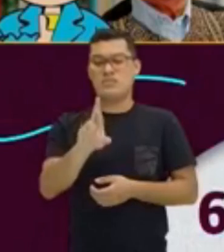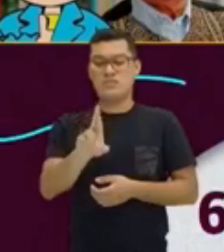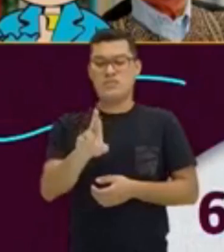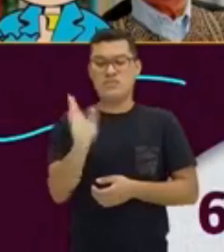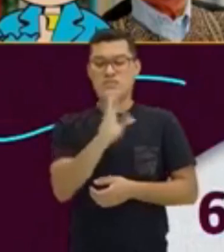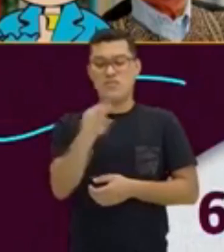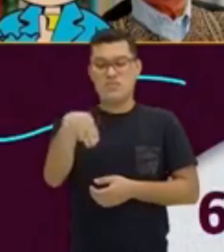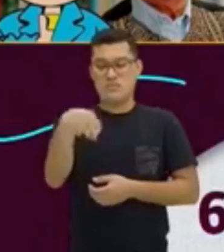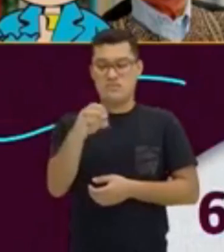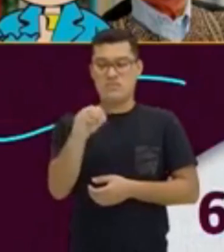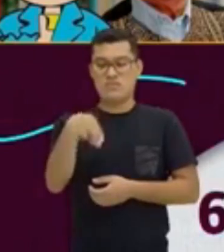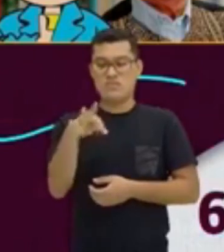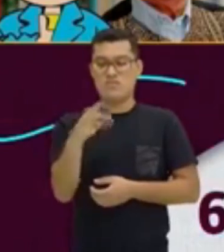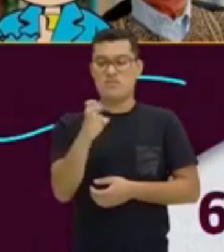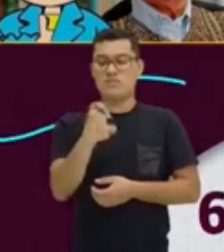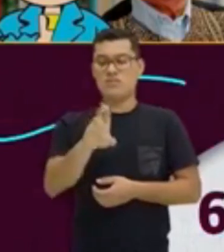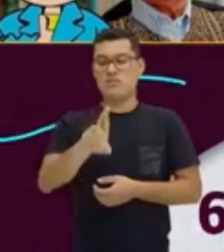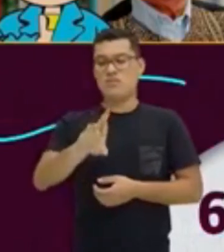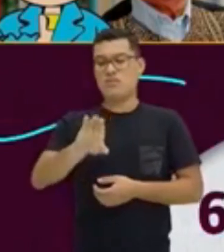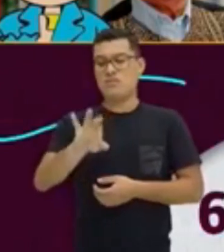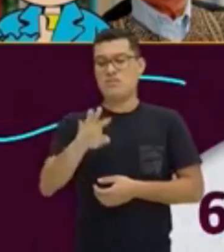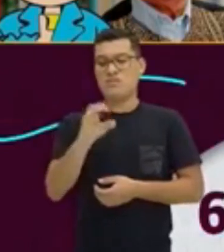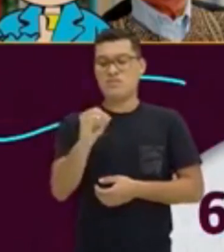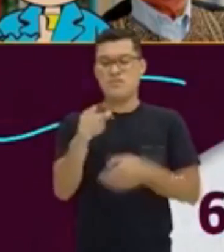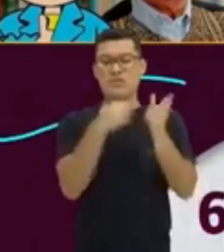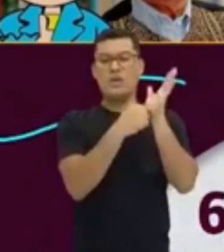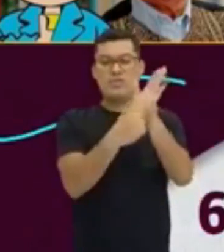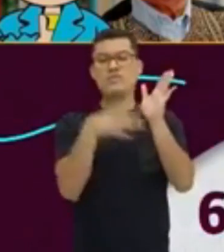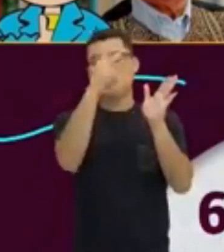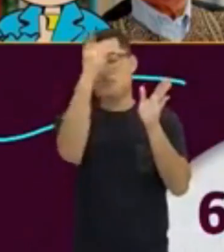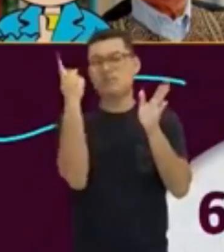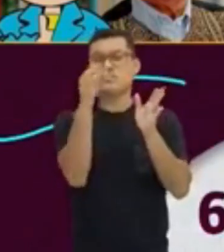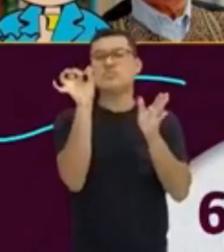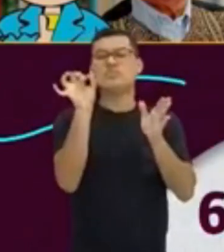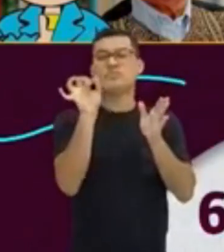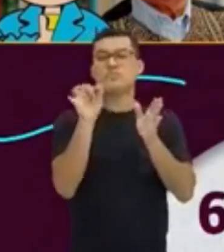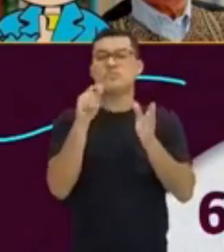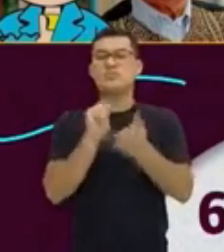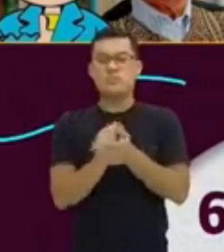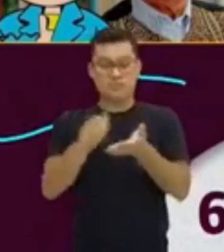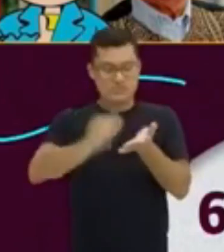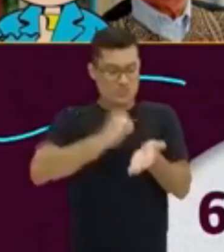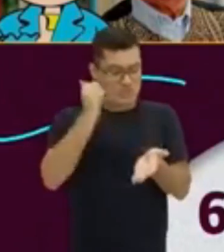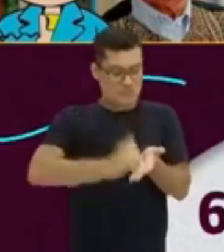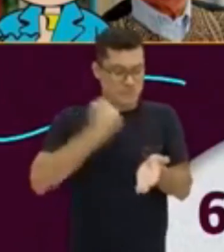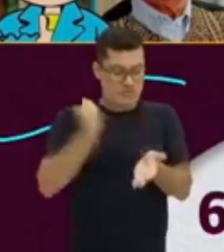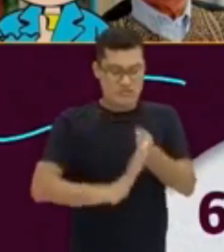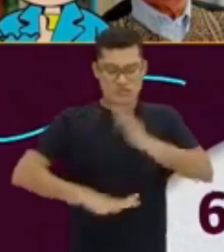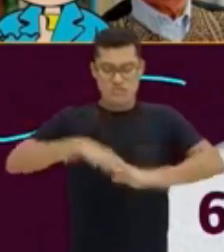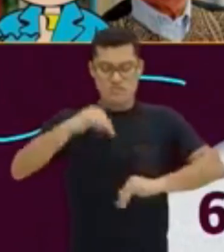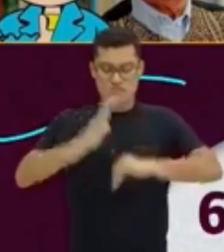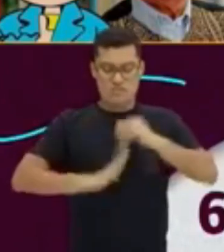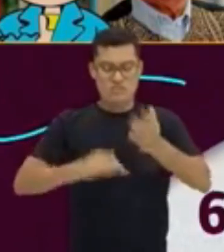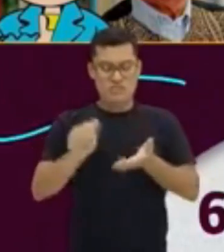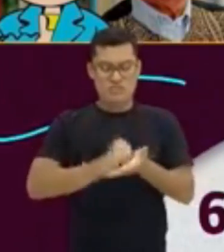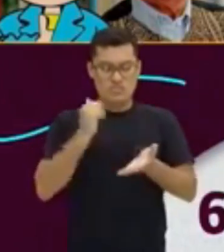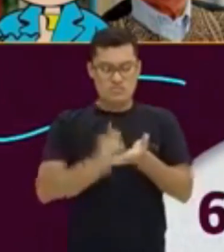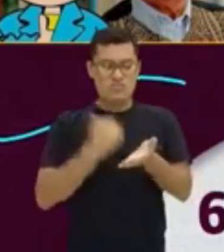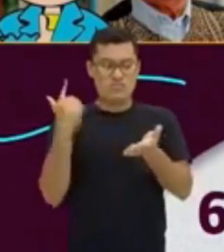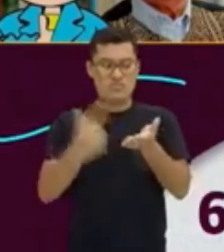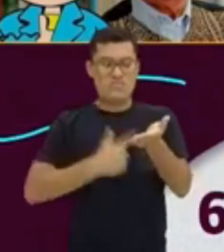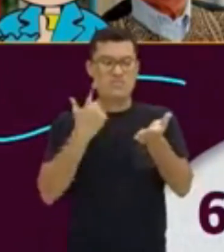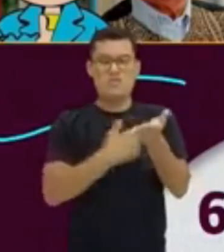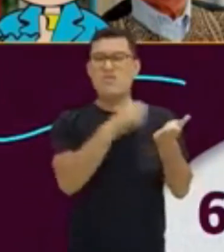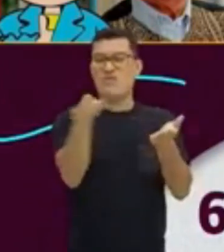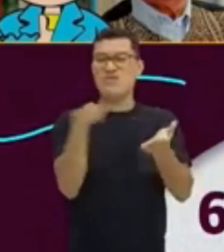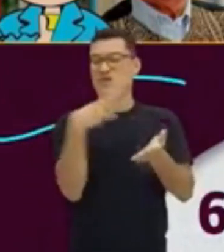apresentando a pessoa. Quem é Balsi Monteiro? O writer é um escritor desse livro. Conhece